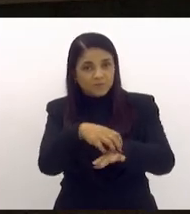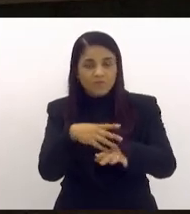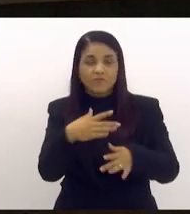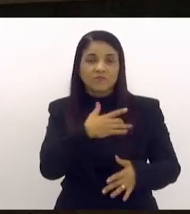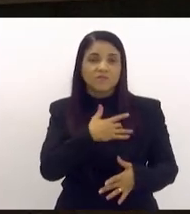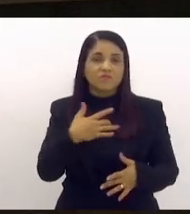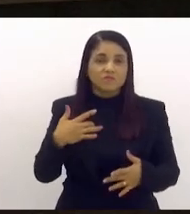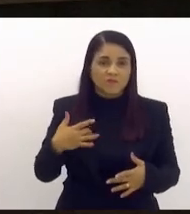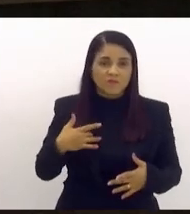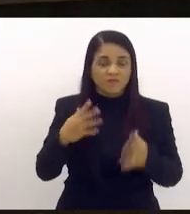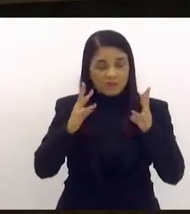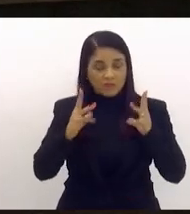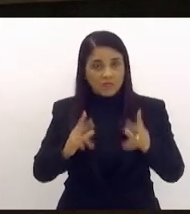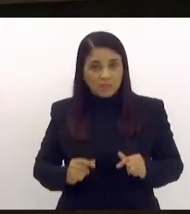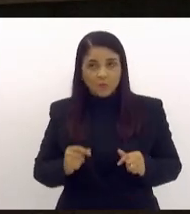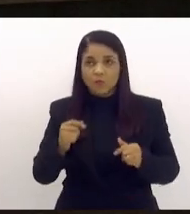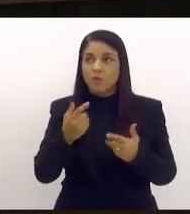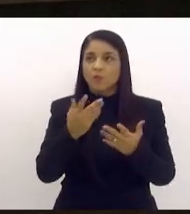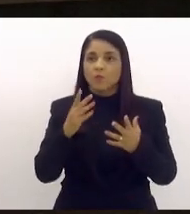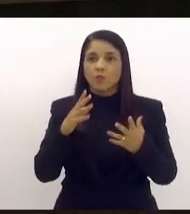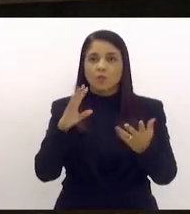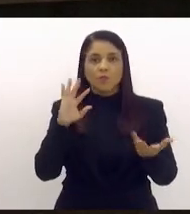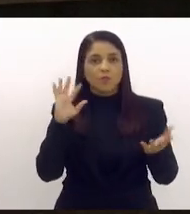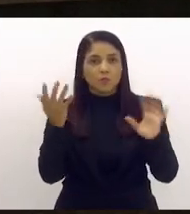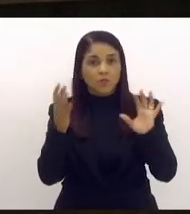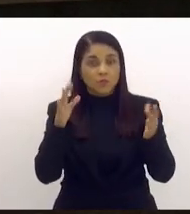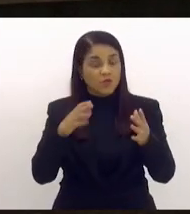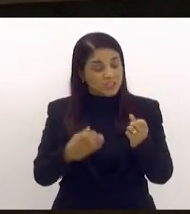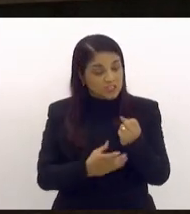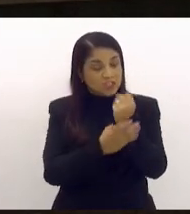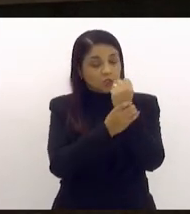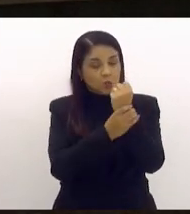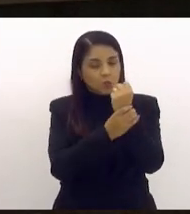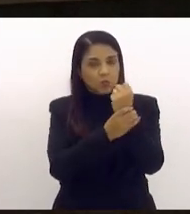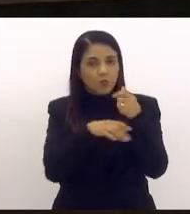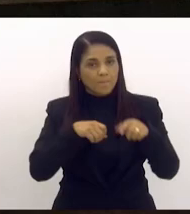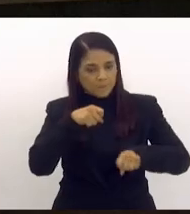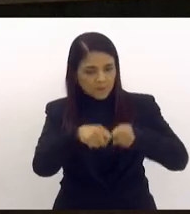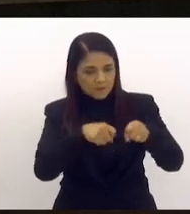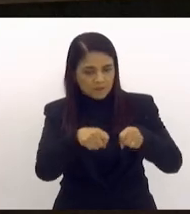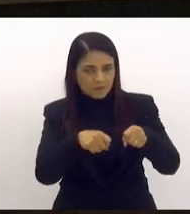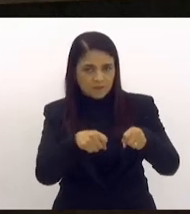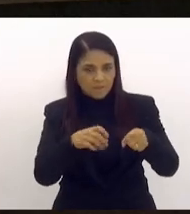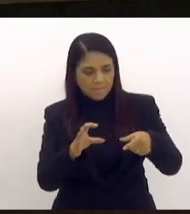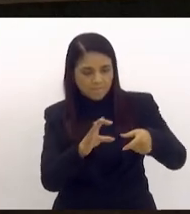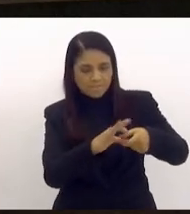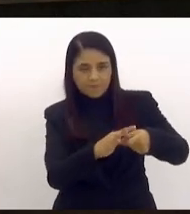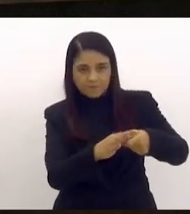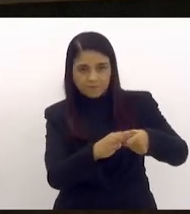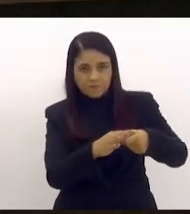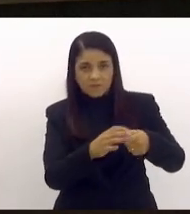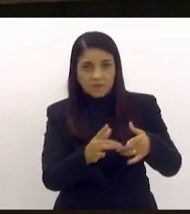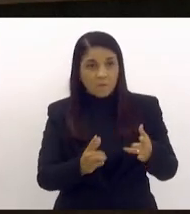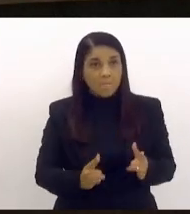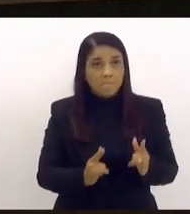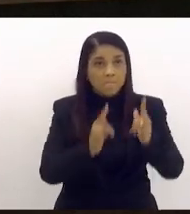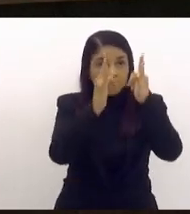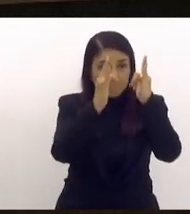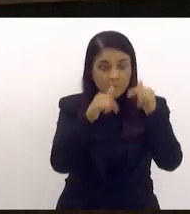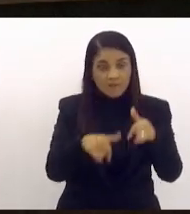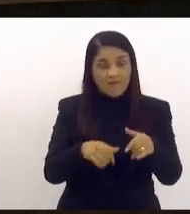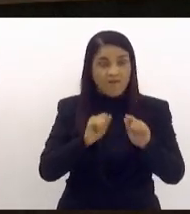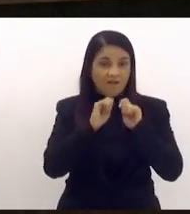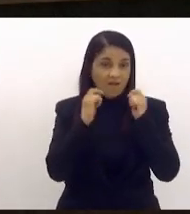de ciclovias seguras e precisa onde as pessoas possam deixar a bicicleta. A gente não pode ter prédios públicos. Como a própria